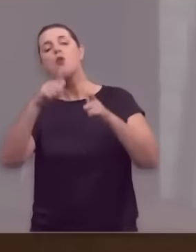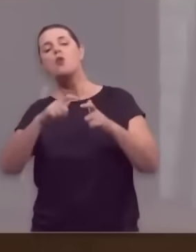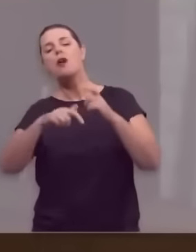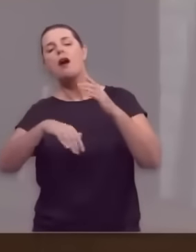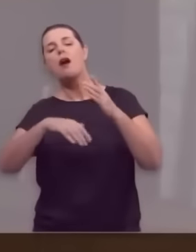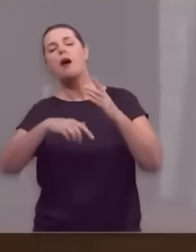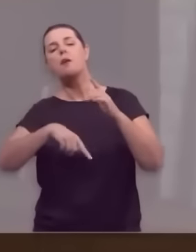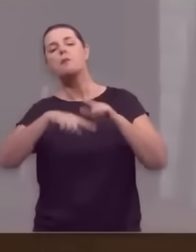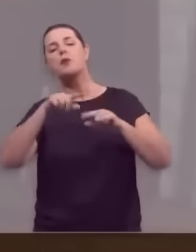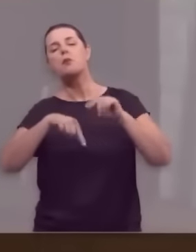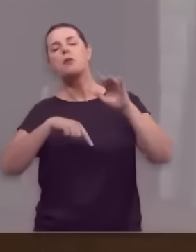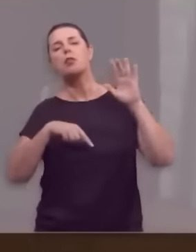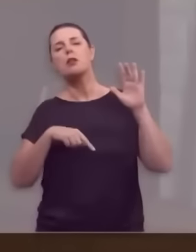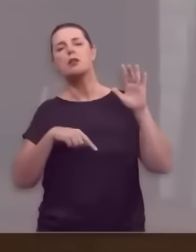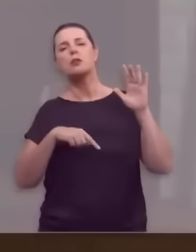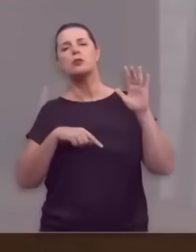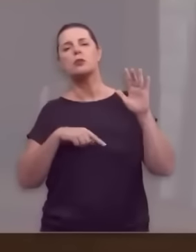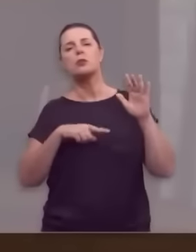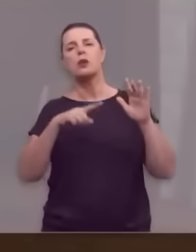Deus recolhe Moisés.